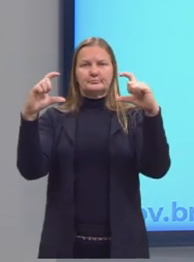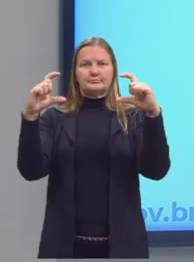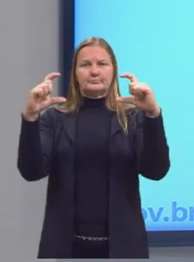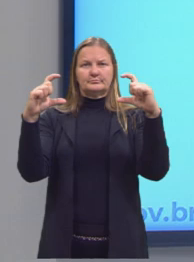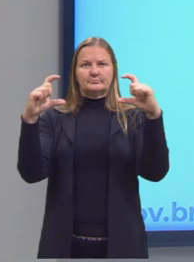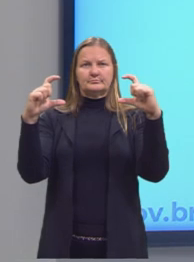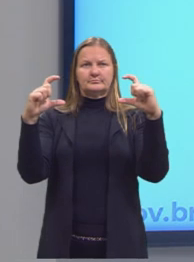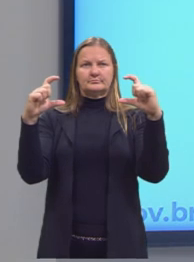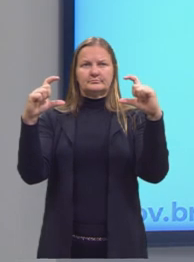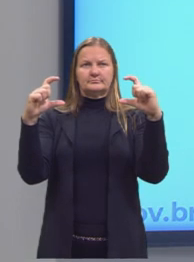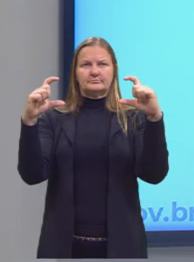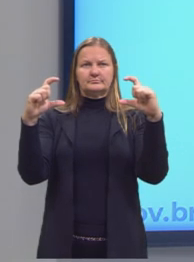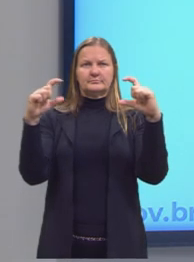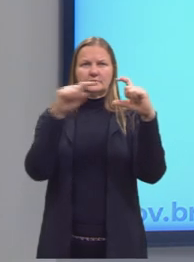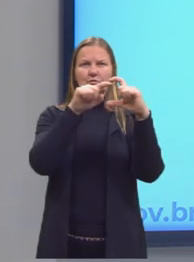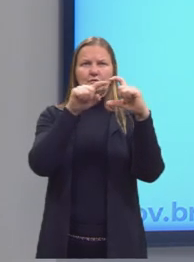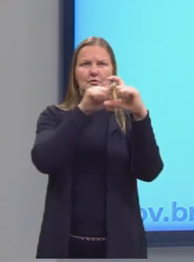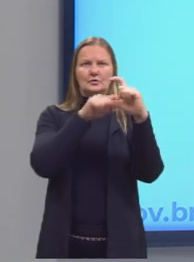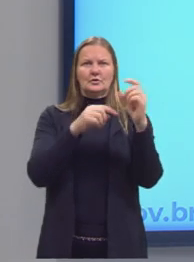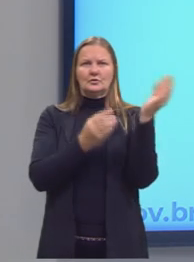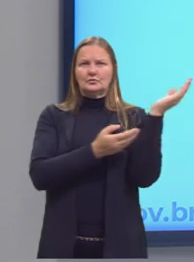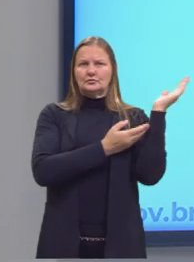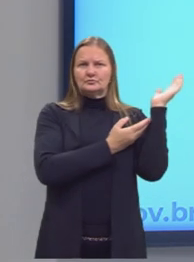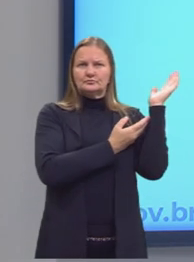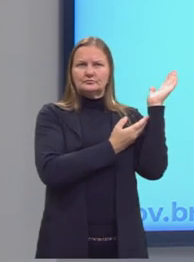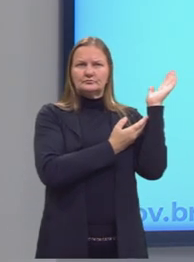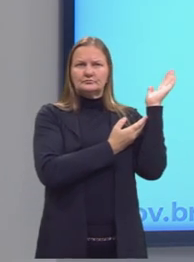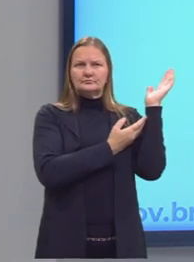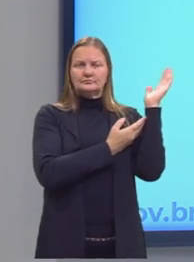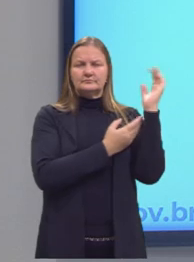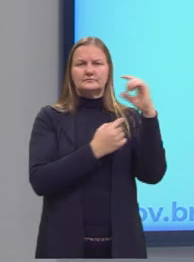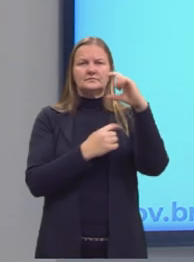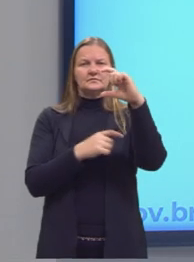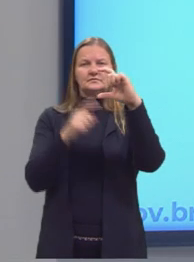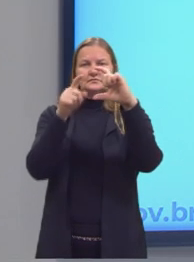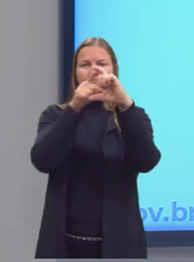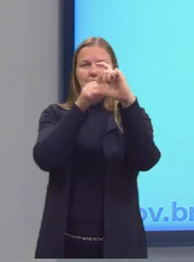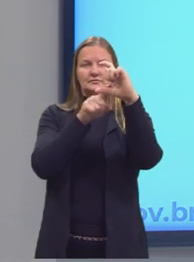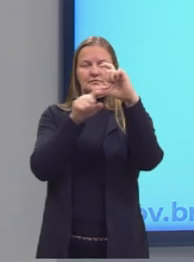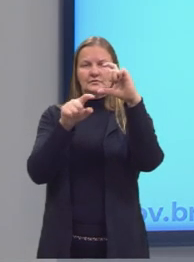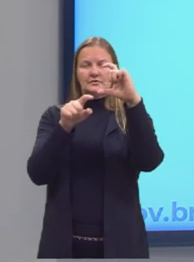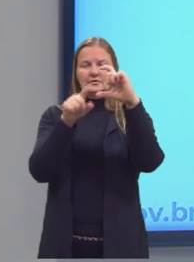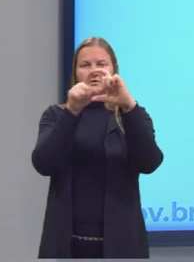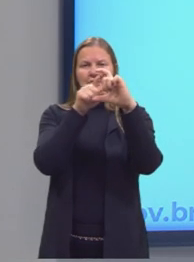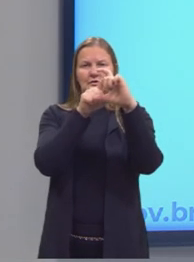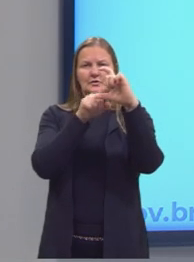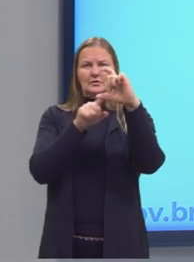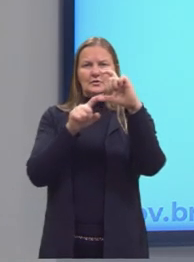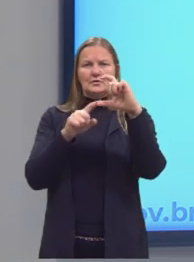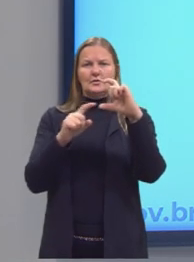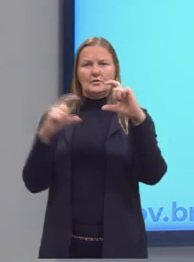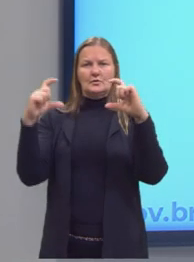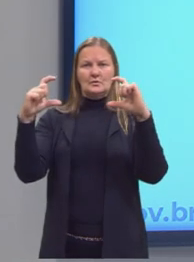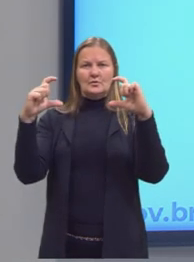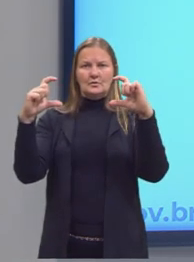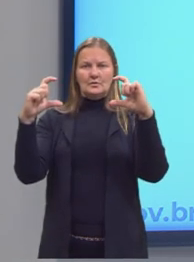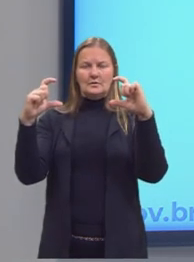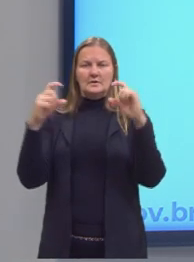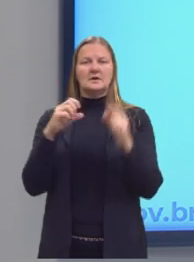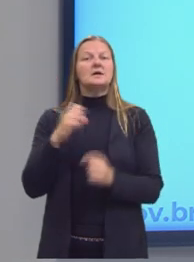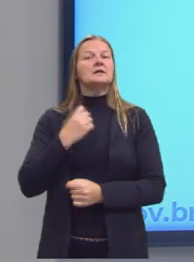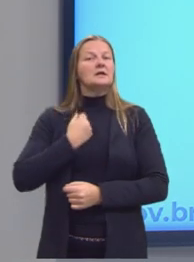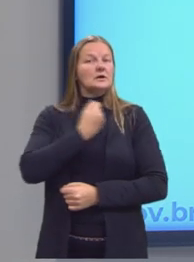representação. E sempre que a gente coloca o colchete virado aqui para dentro, a gente representa que esses valores, eles